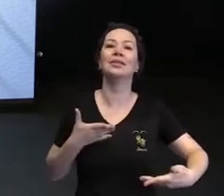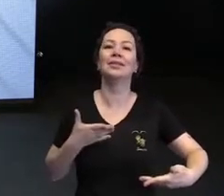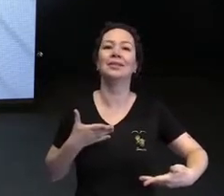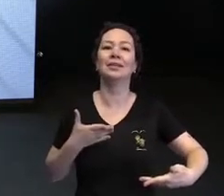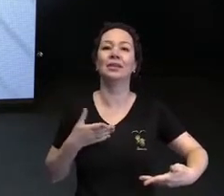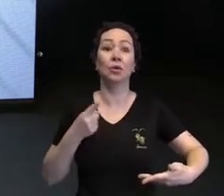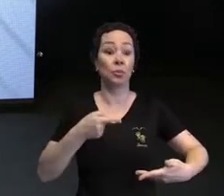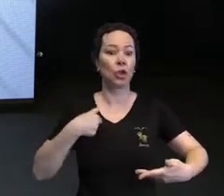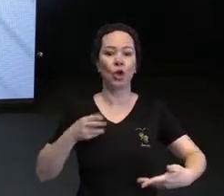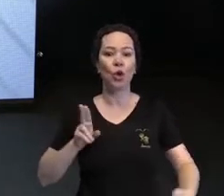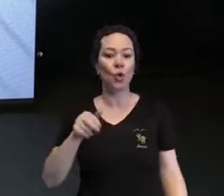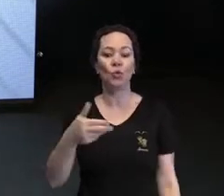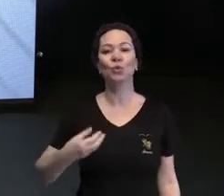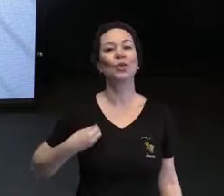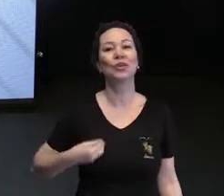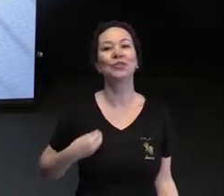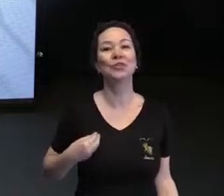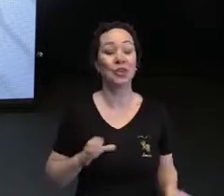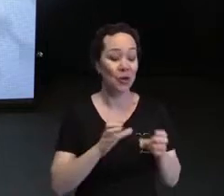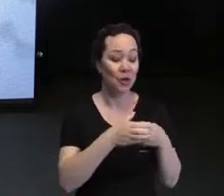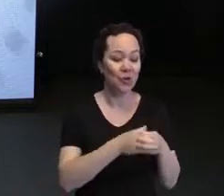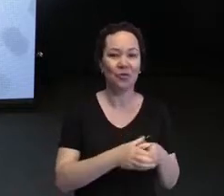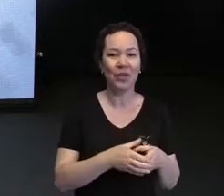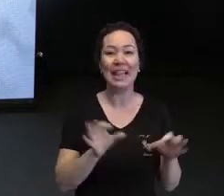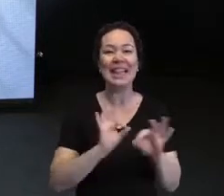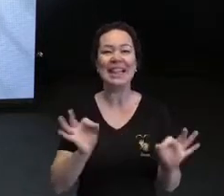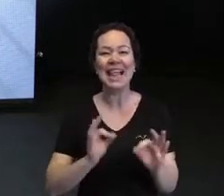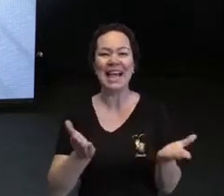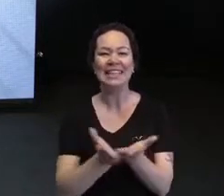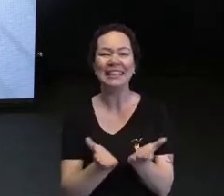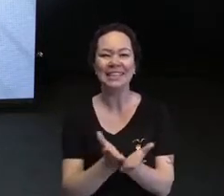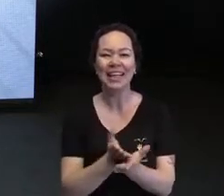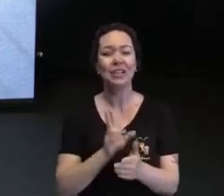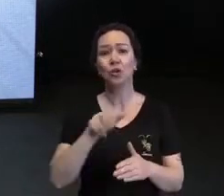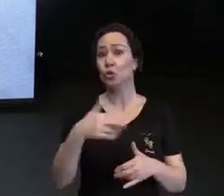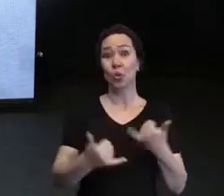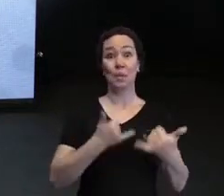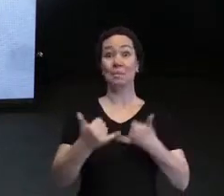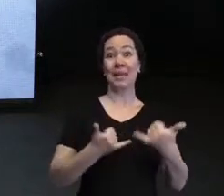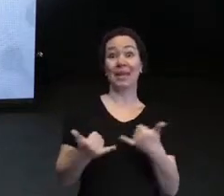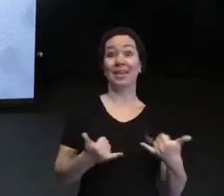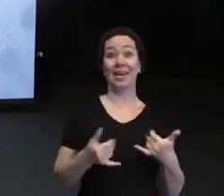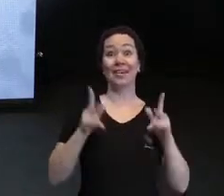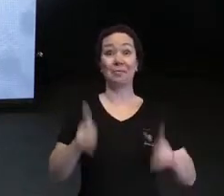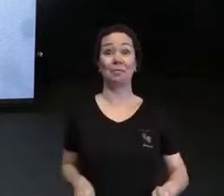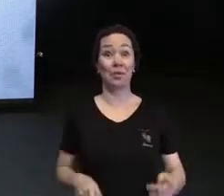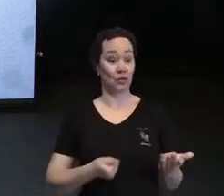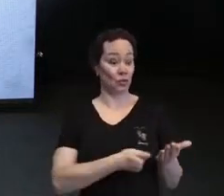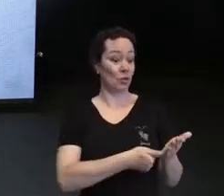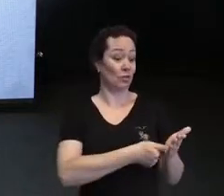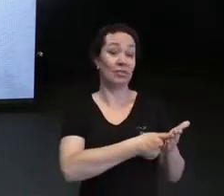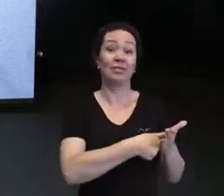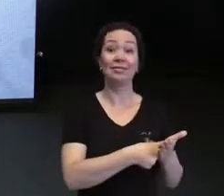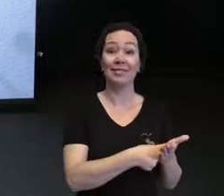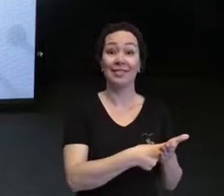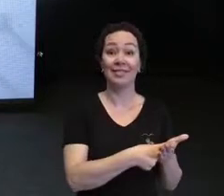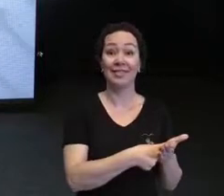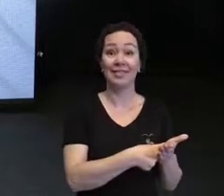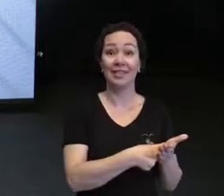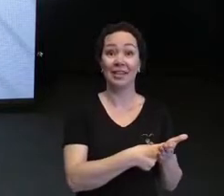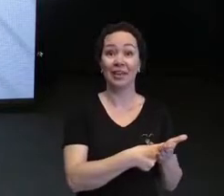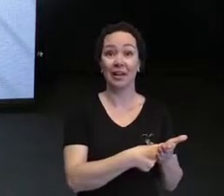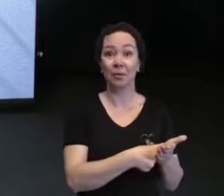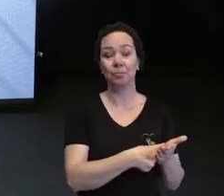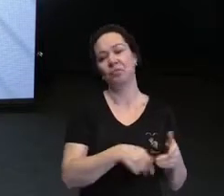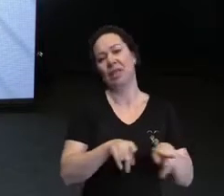não porque eu nunca tinha convivido. Eu nunca tinha estudado. Eu nunca tinha brincado com pessoas com síndrome de Down. E muito menos